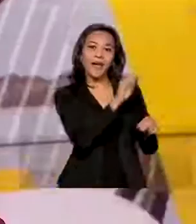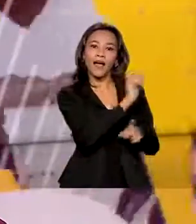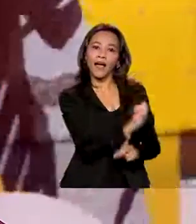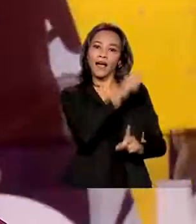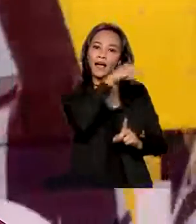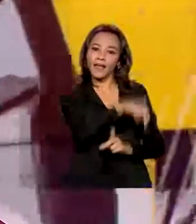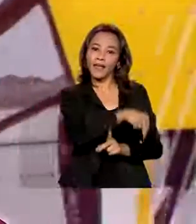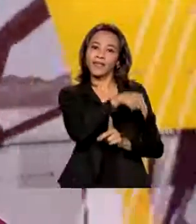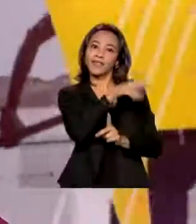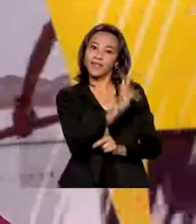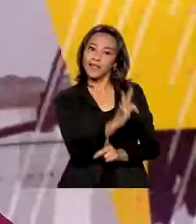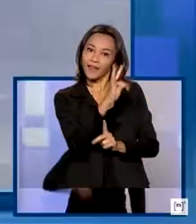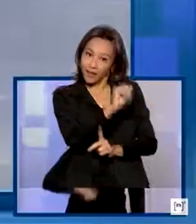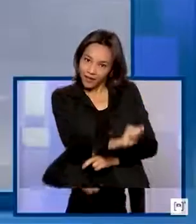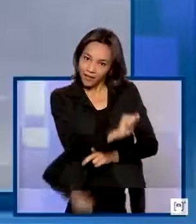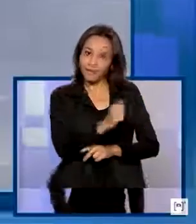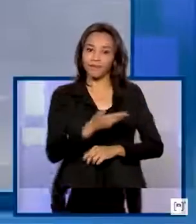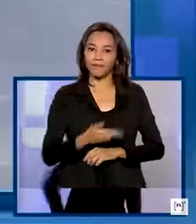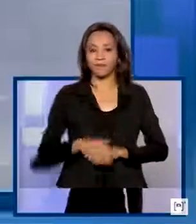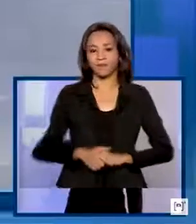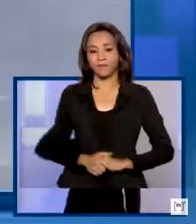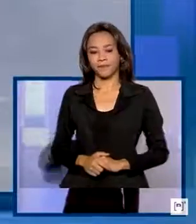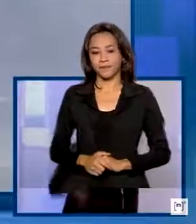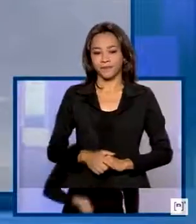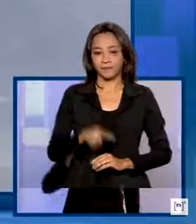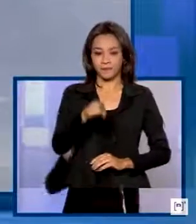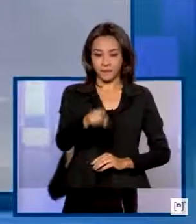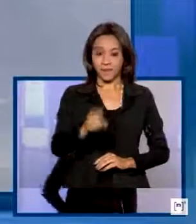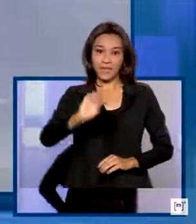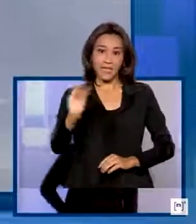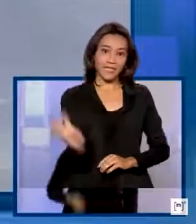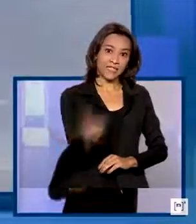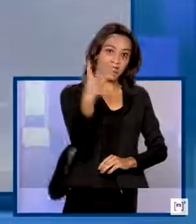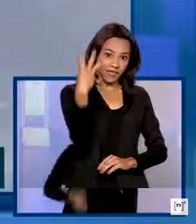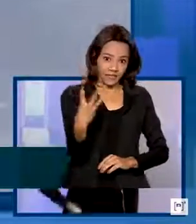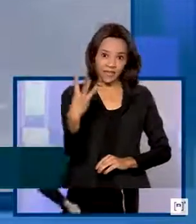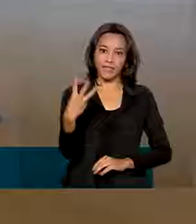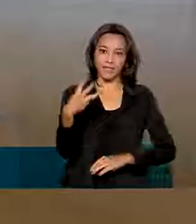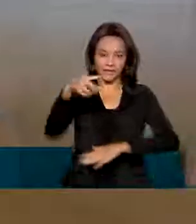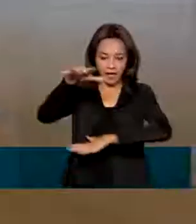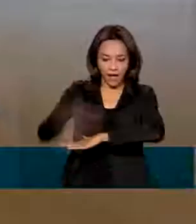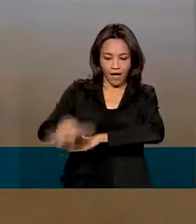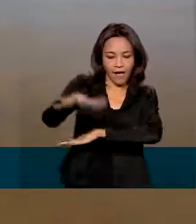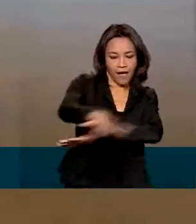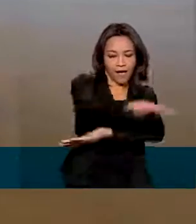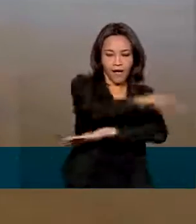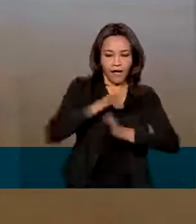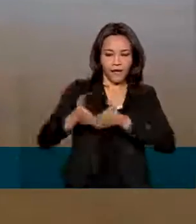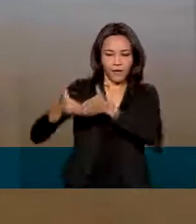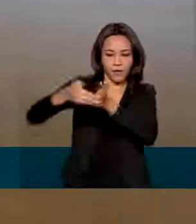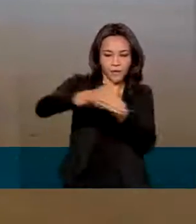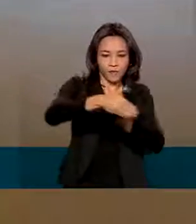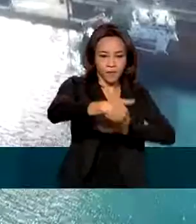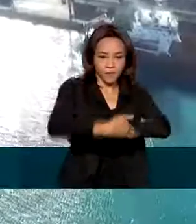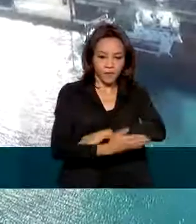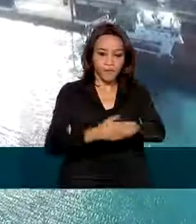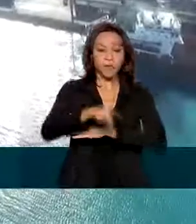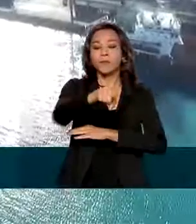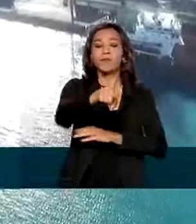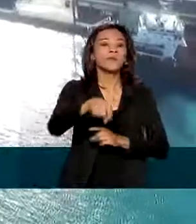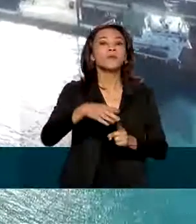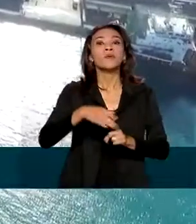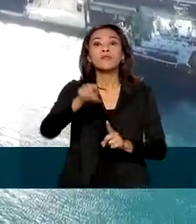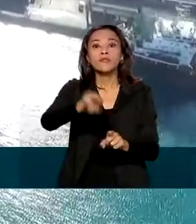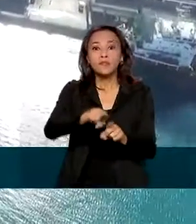Transportes Aquaviários. As três áreas leiloadas estão localizadas nos portos de Santana, no Amapá, de